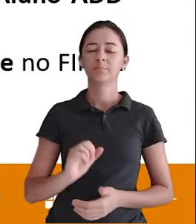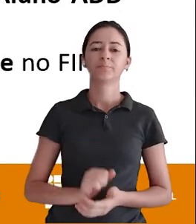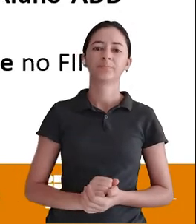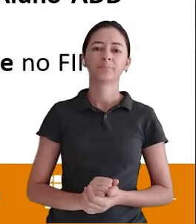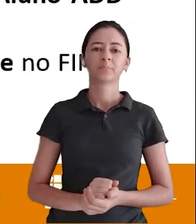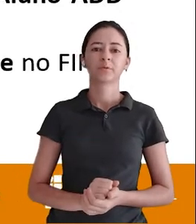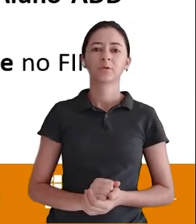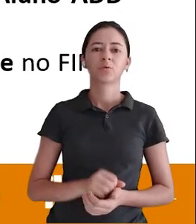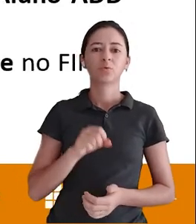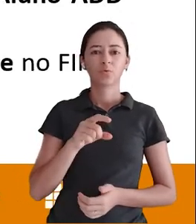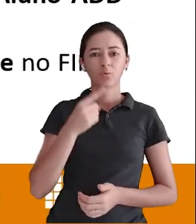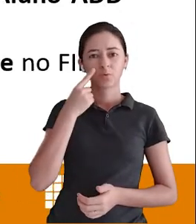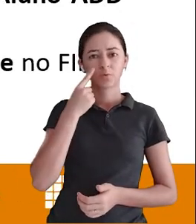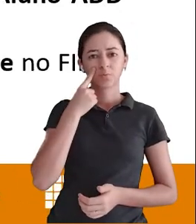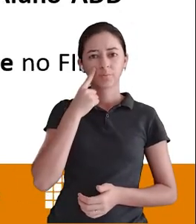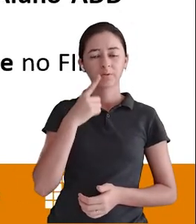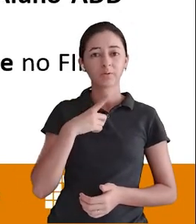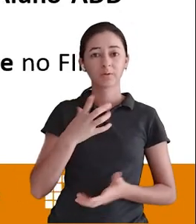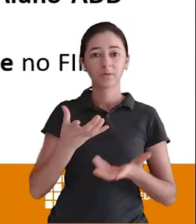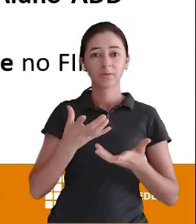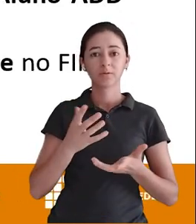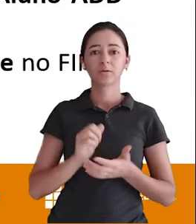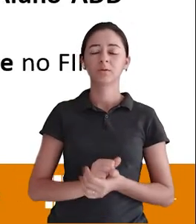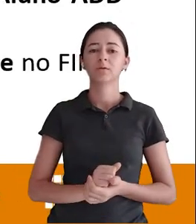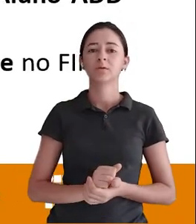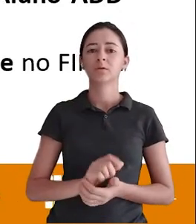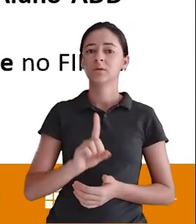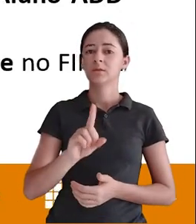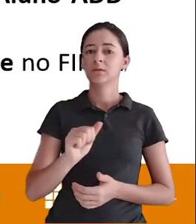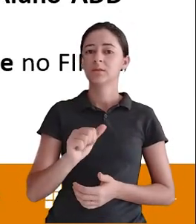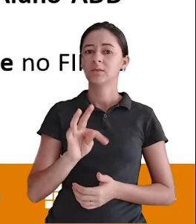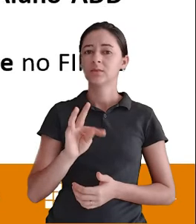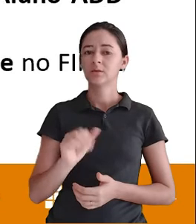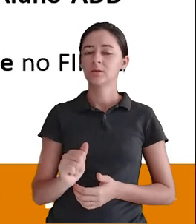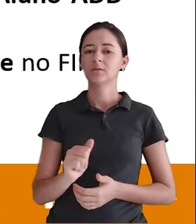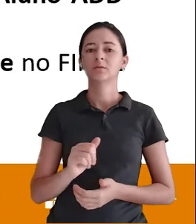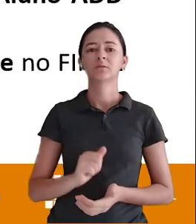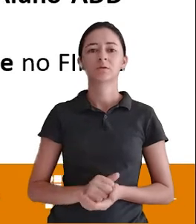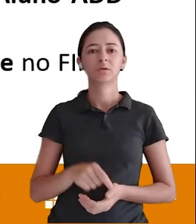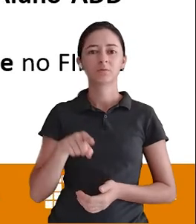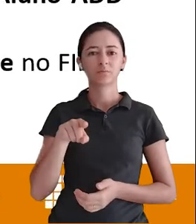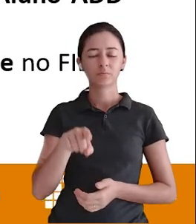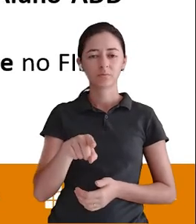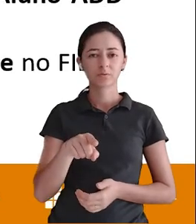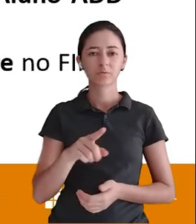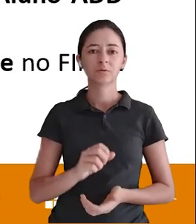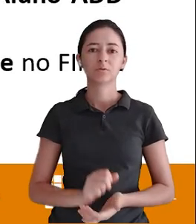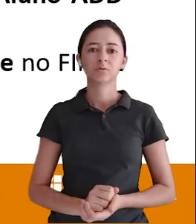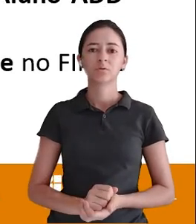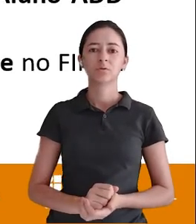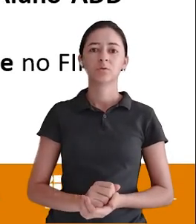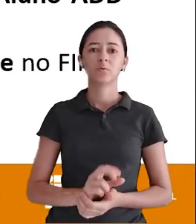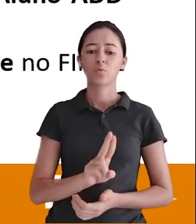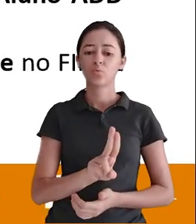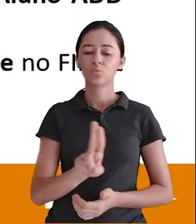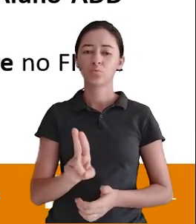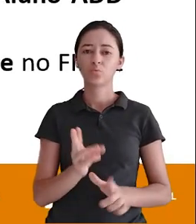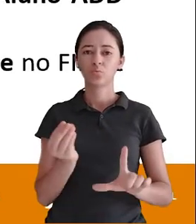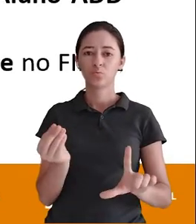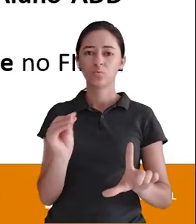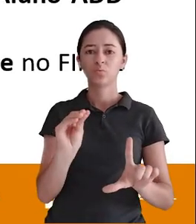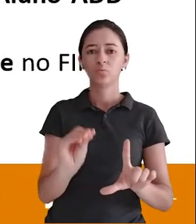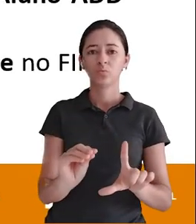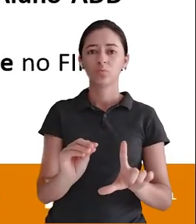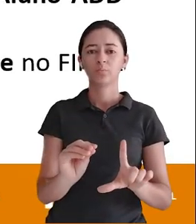Escrevendo data de nascimento Porque ele está te dando A informação Que deve ser armazenada Você vai colocar E sumir O nome do atributo Seguindo as